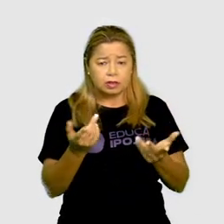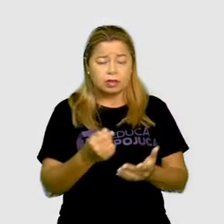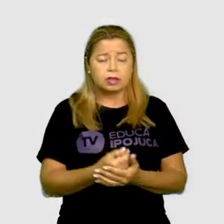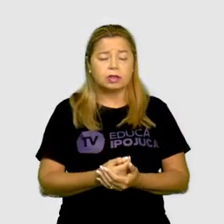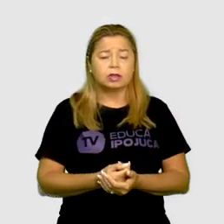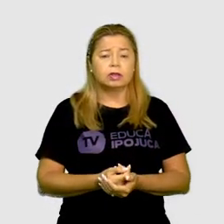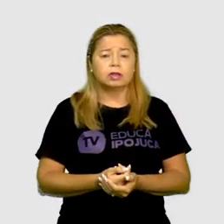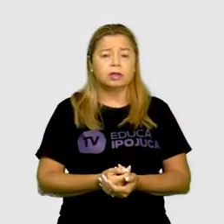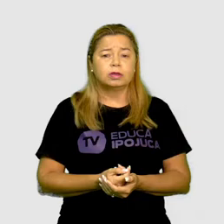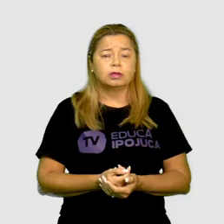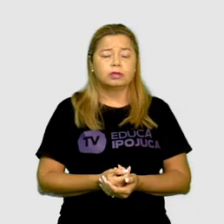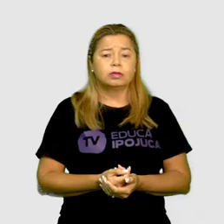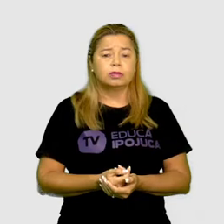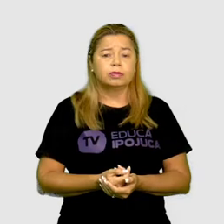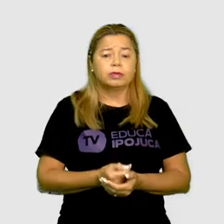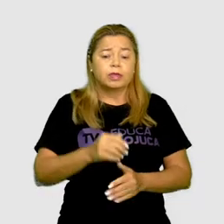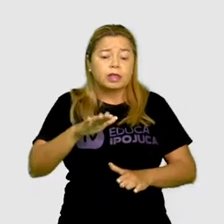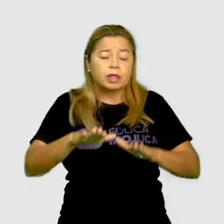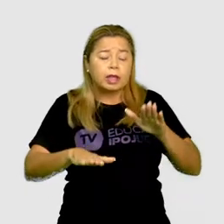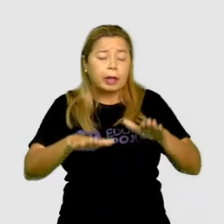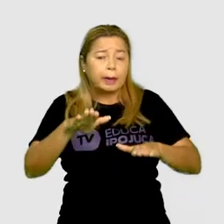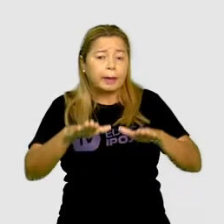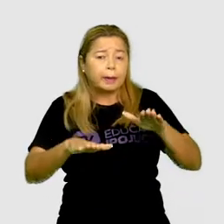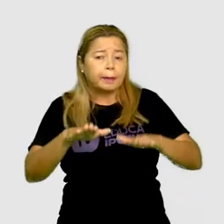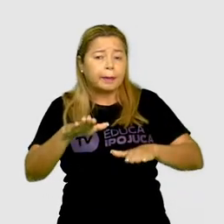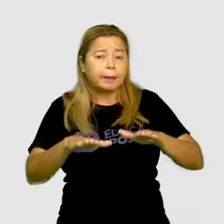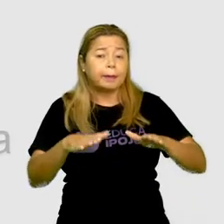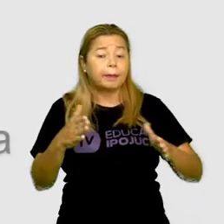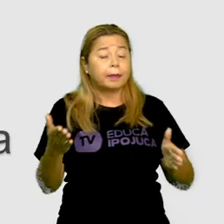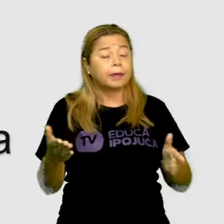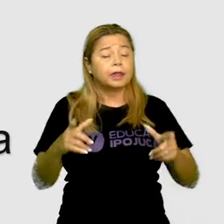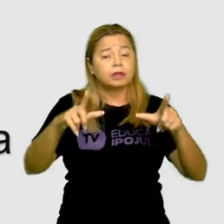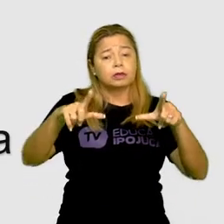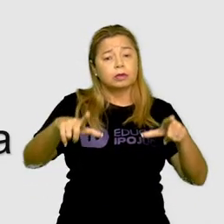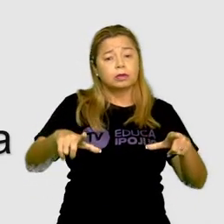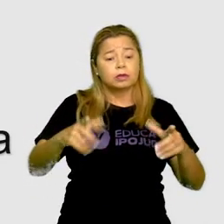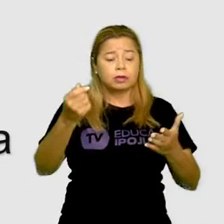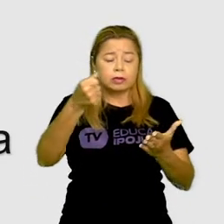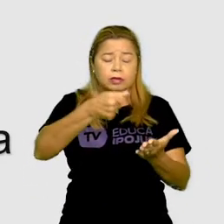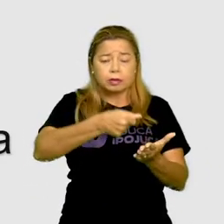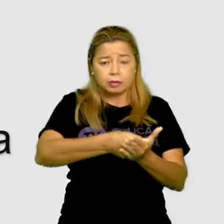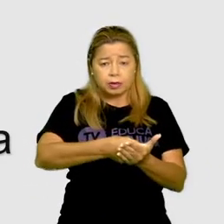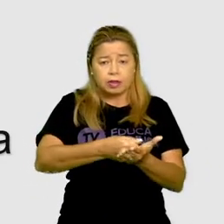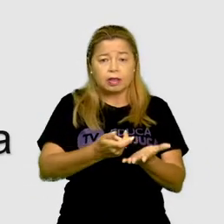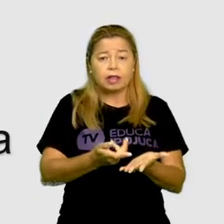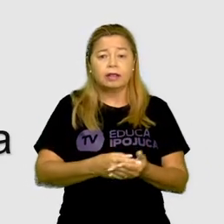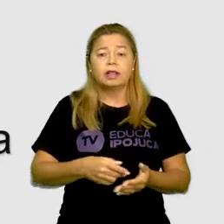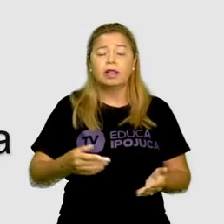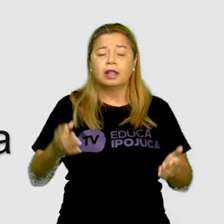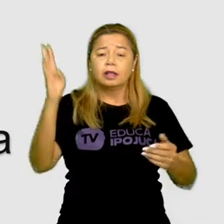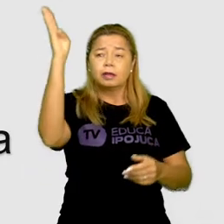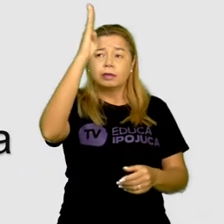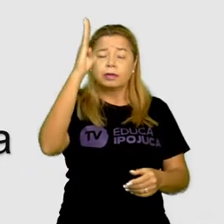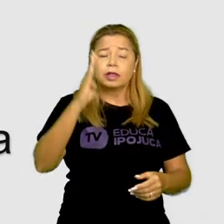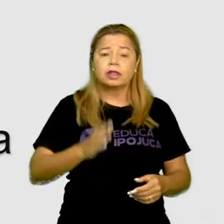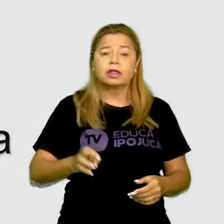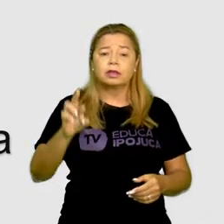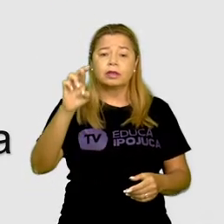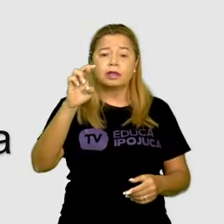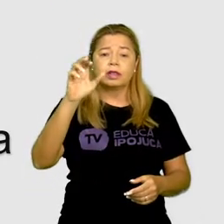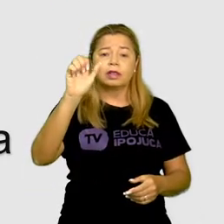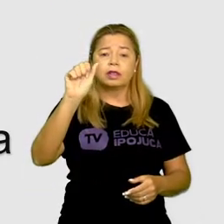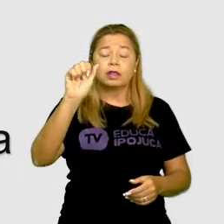pagando o que você precisar. No Brasil, é o Na Argentina,